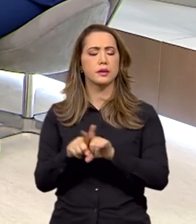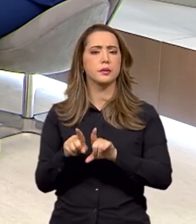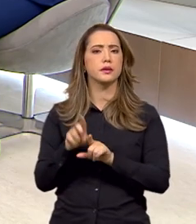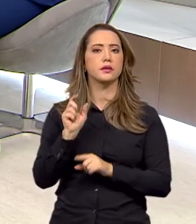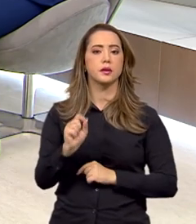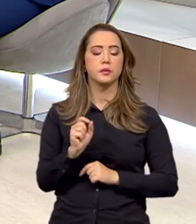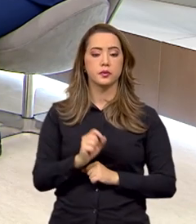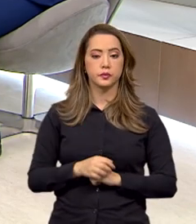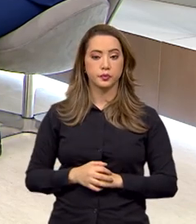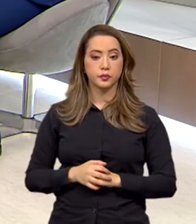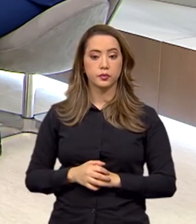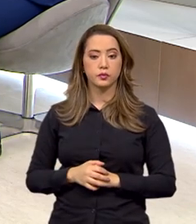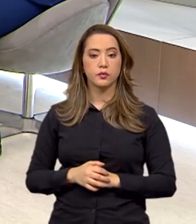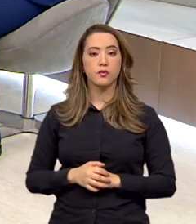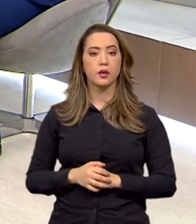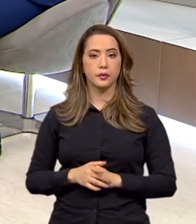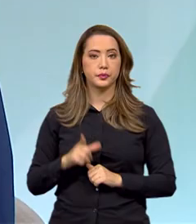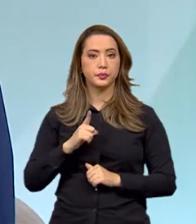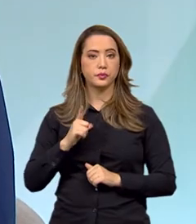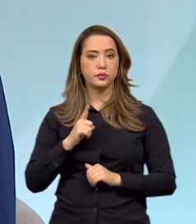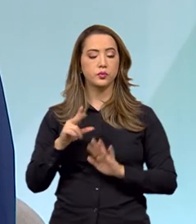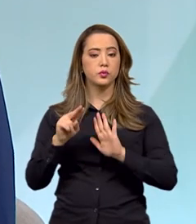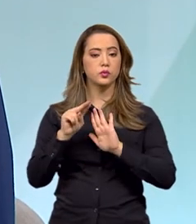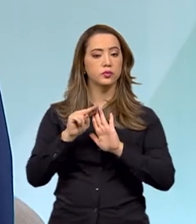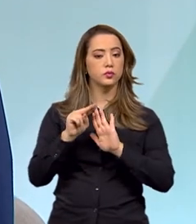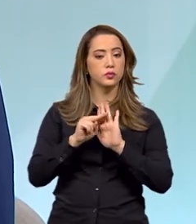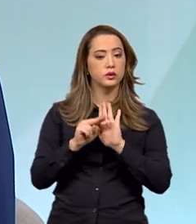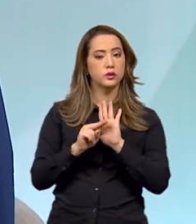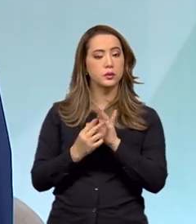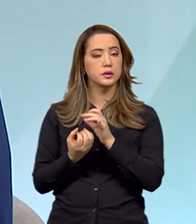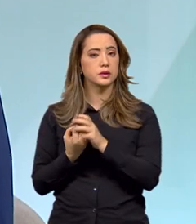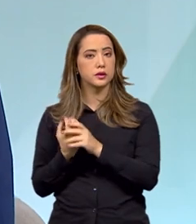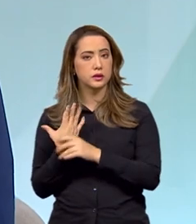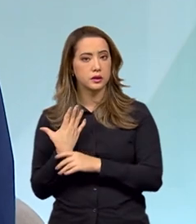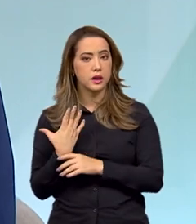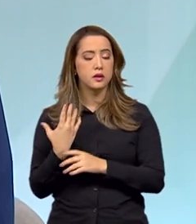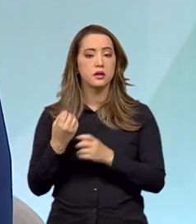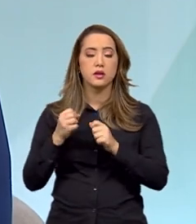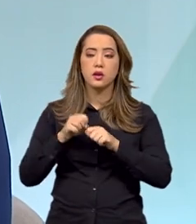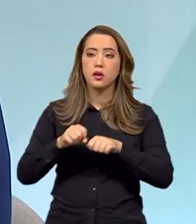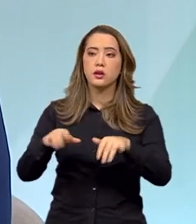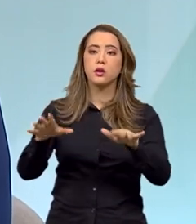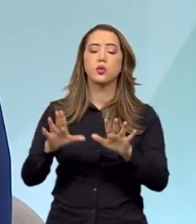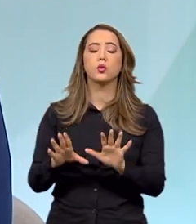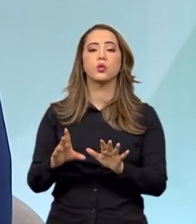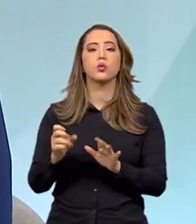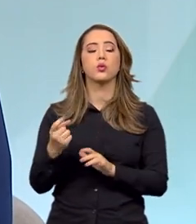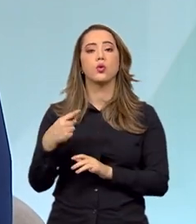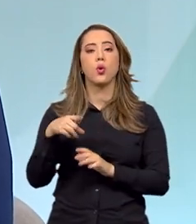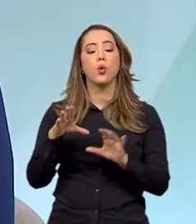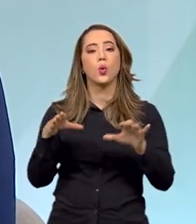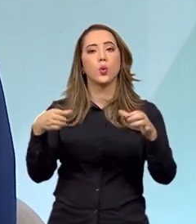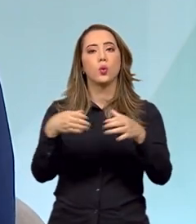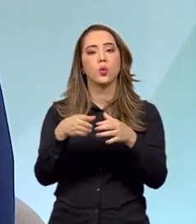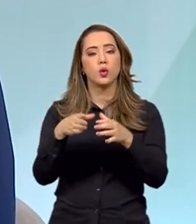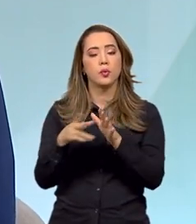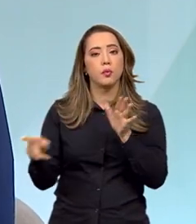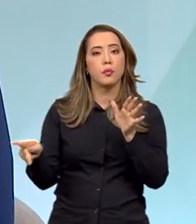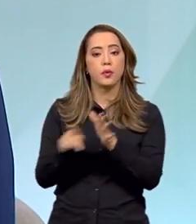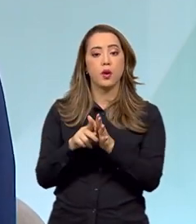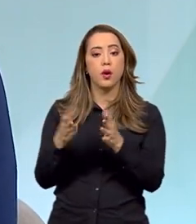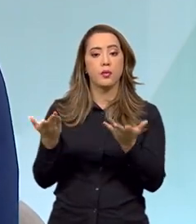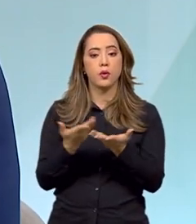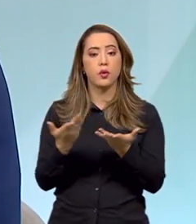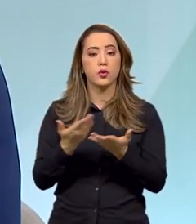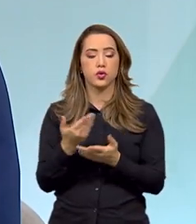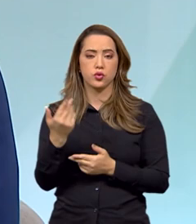normatizando, implementando, disseminando um equipamento público, semelhante ao que